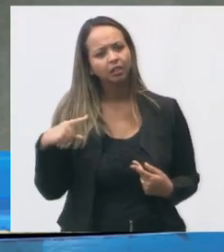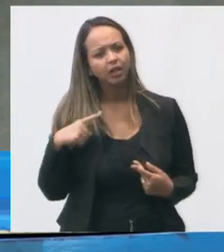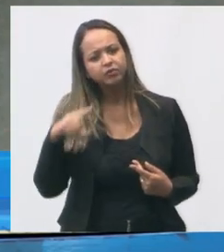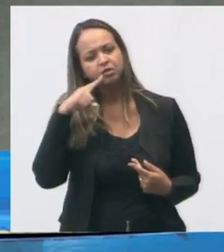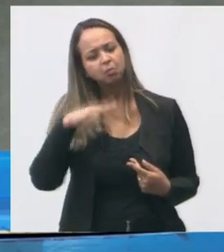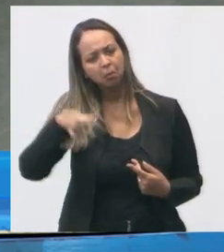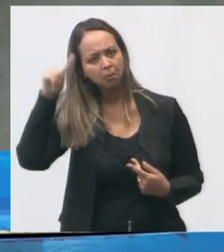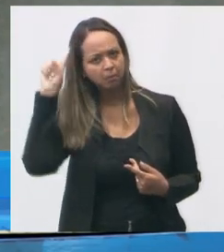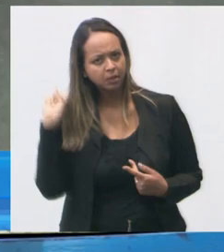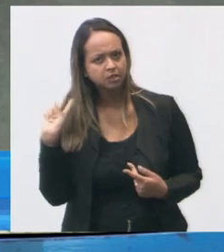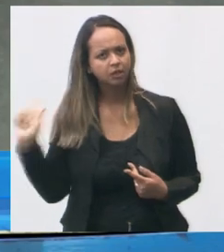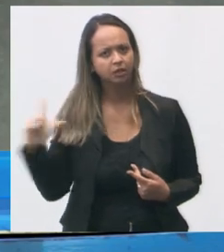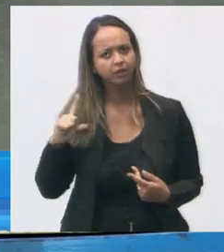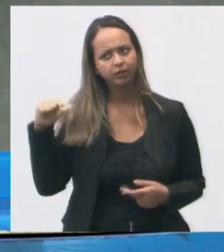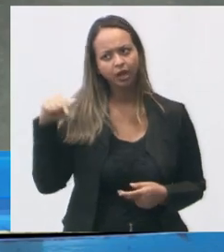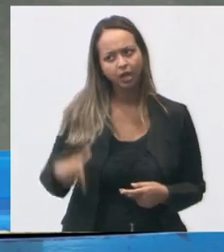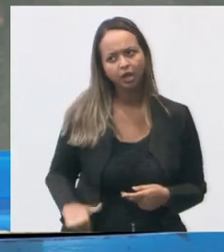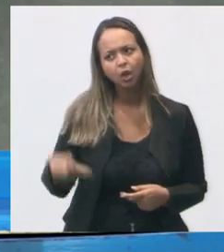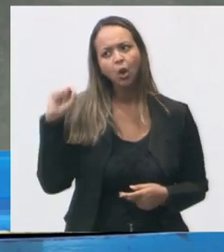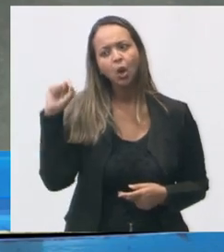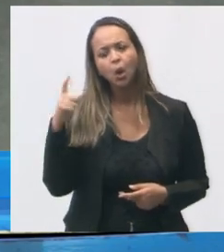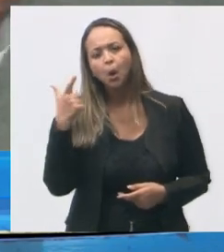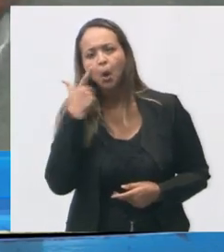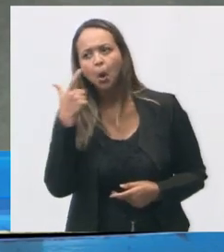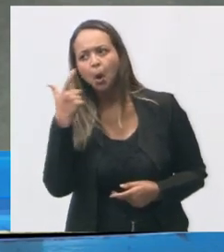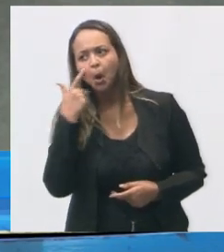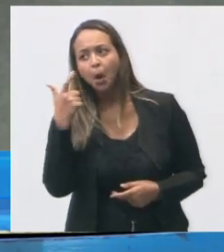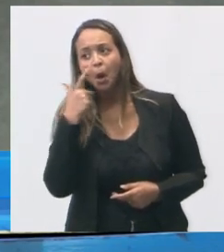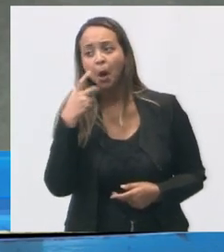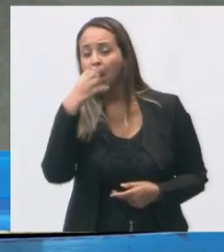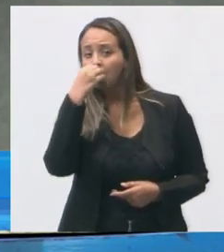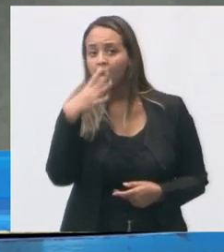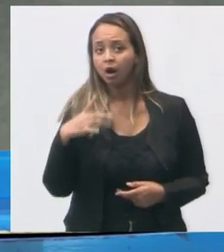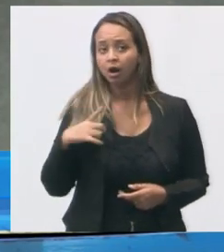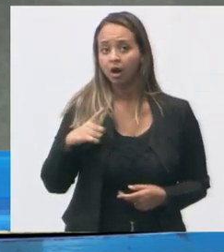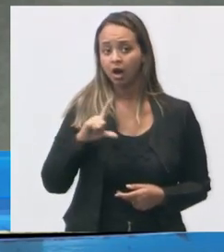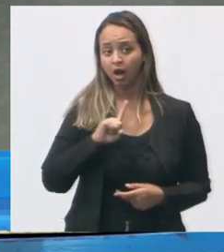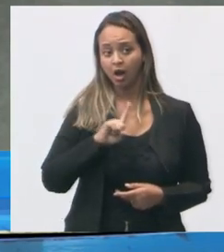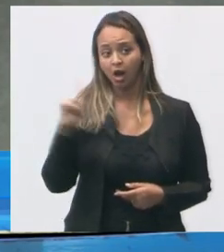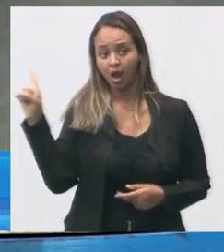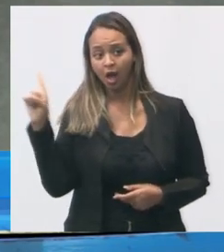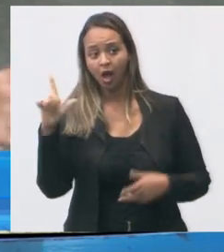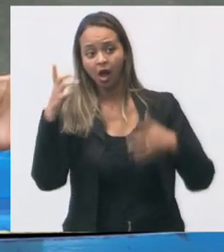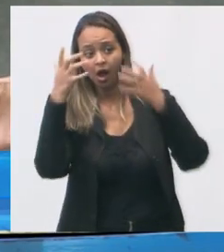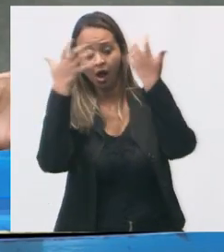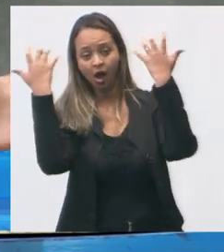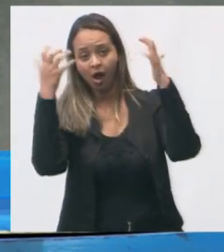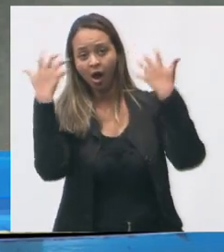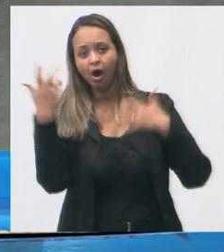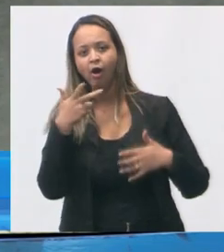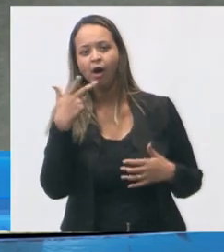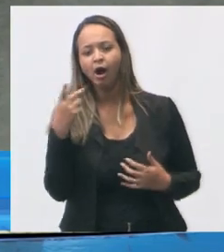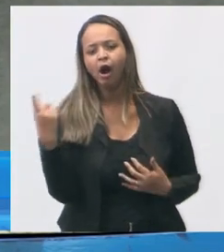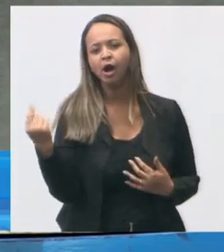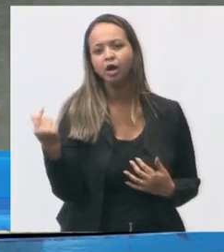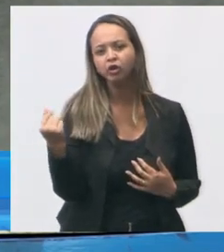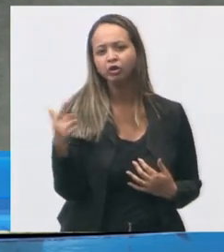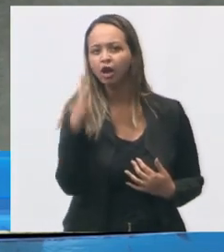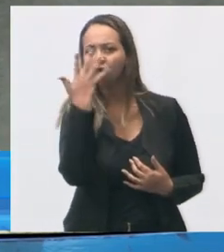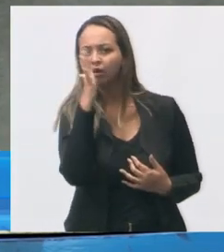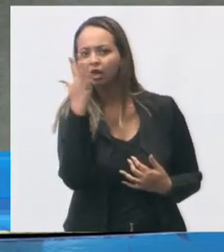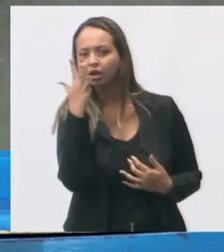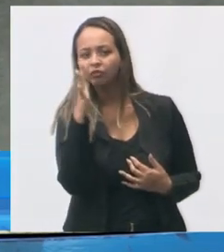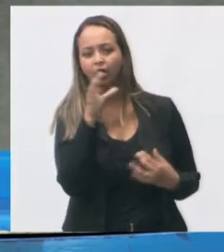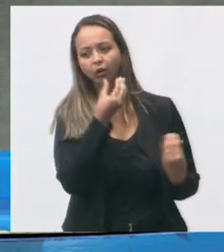passada, uma observação que é válida do vereador Ismael em relação ao dinheiro do carnaval para a